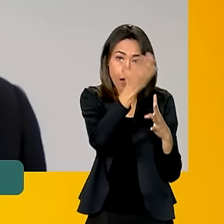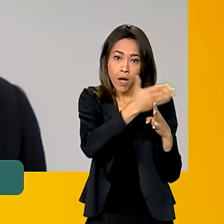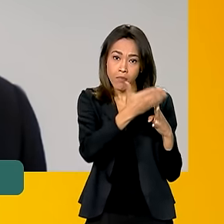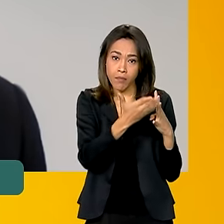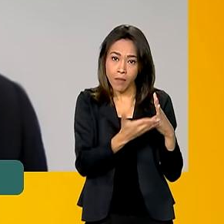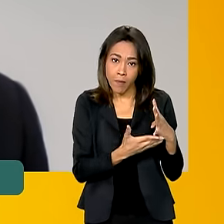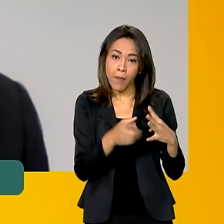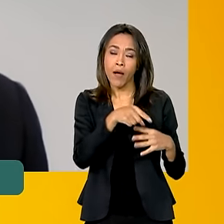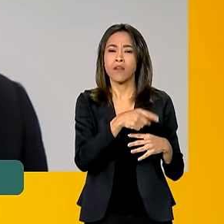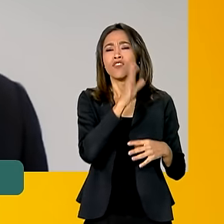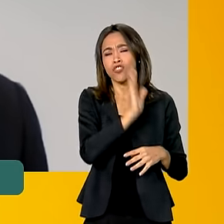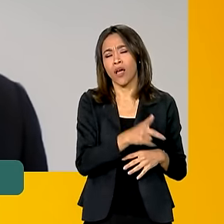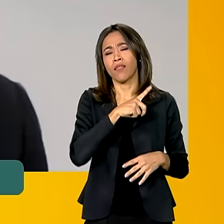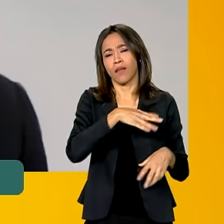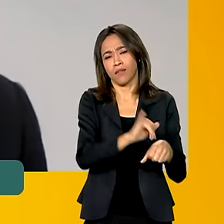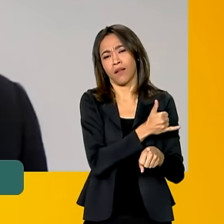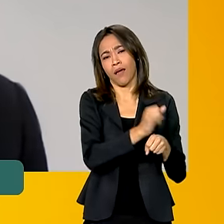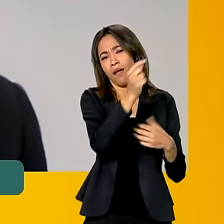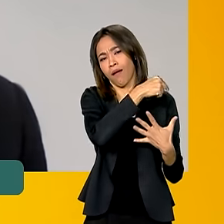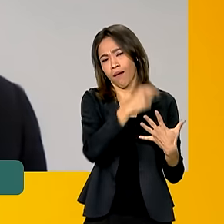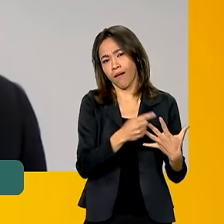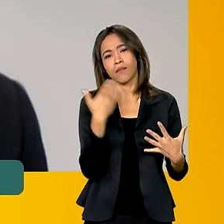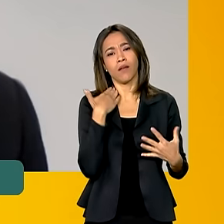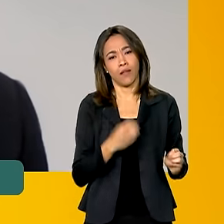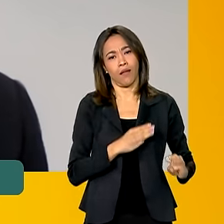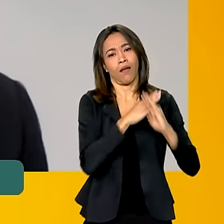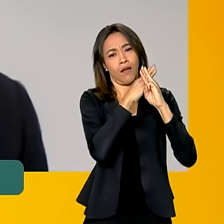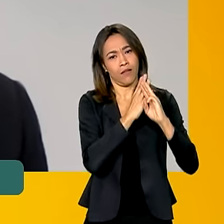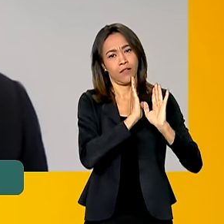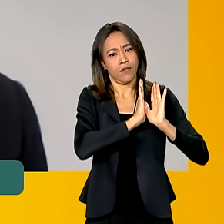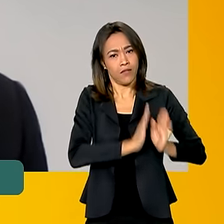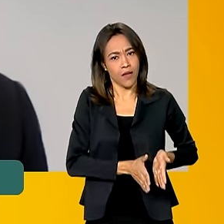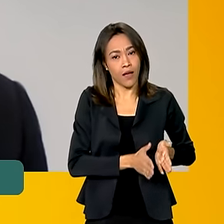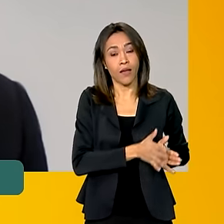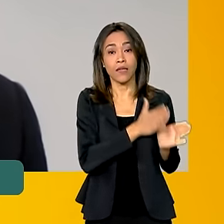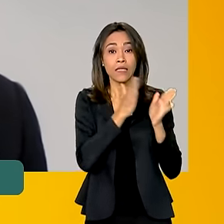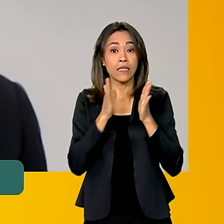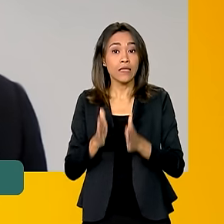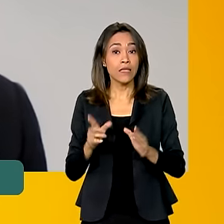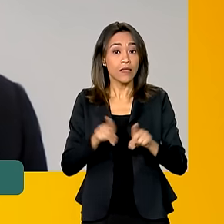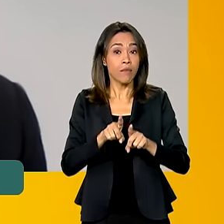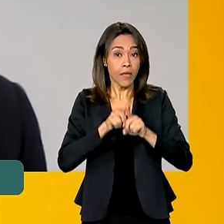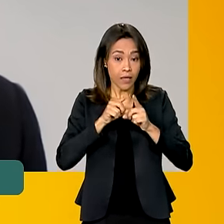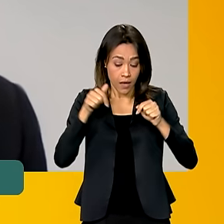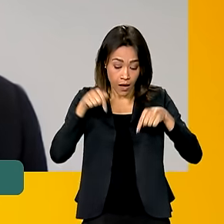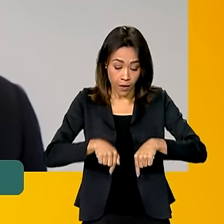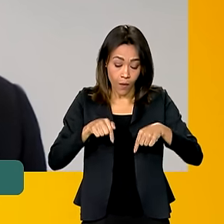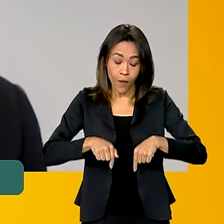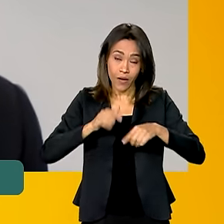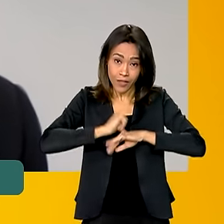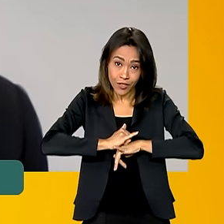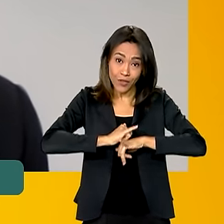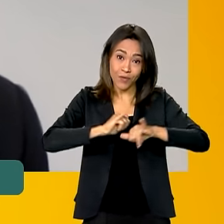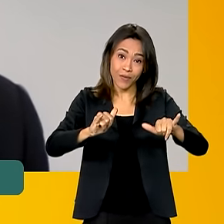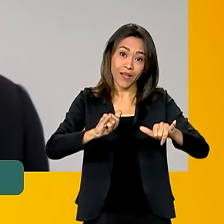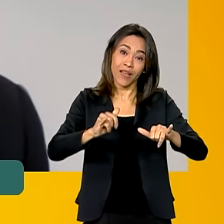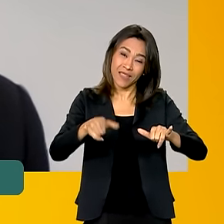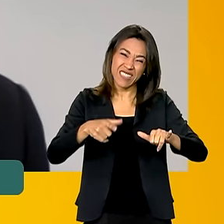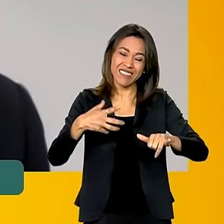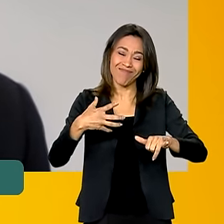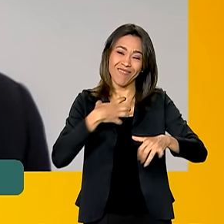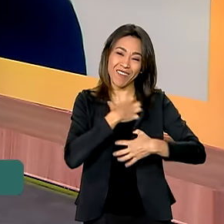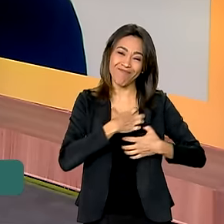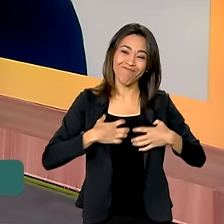vem utilizado nos benefícios e também especialmente reforçado para esse momento que vive o nosso povo gaúcho.